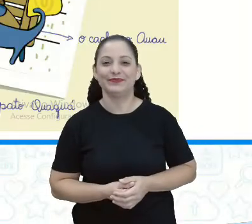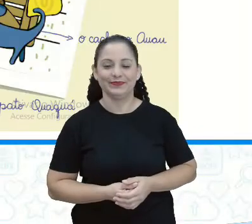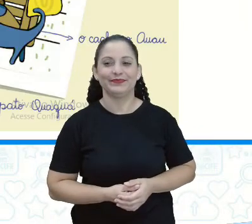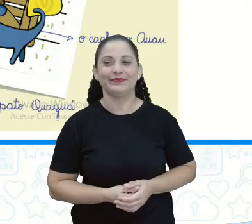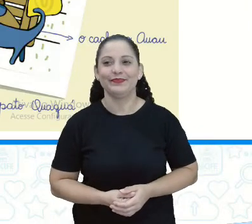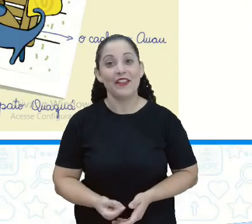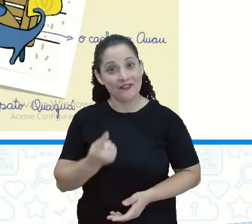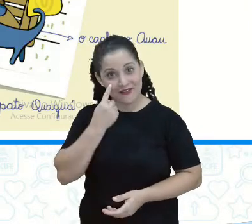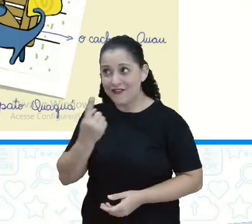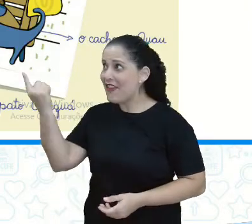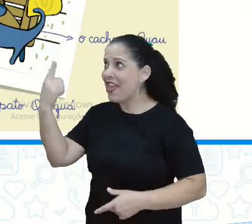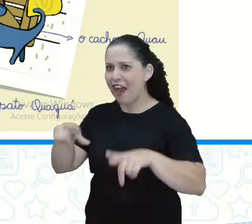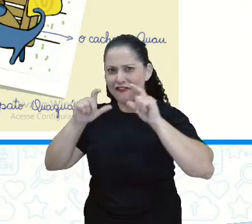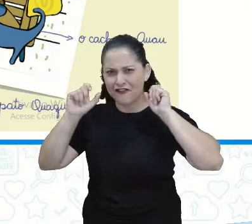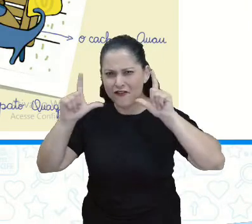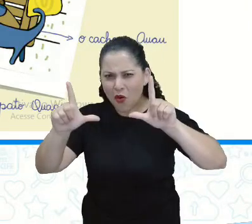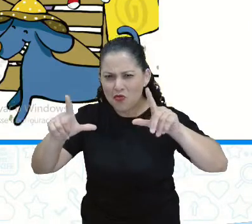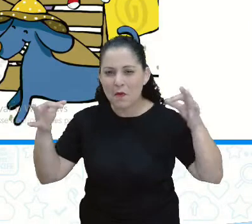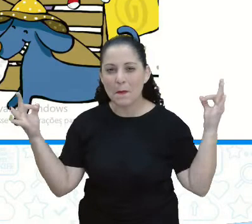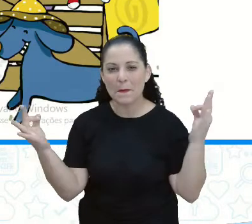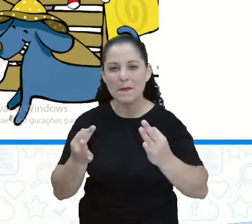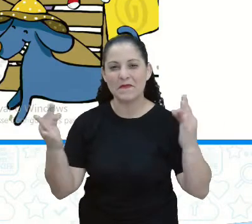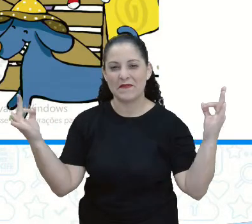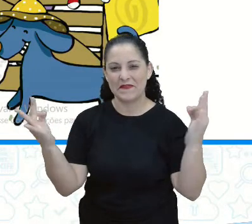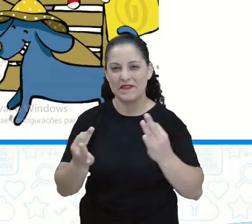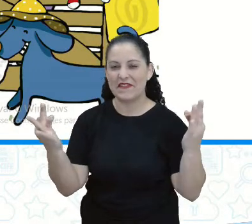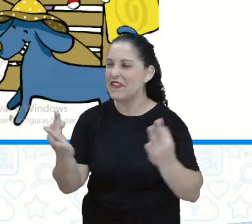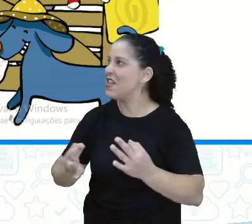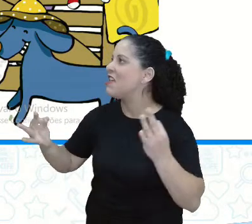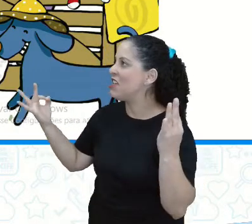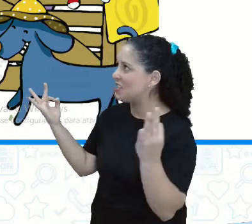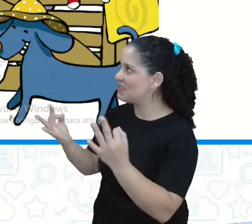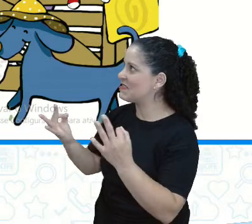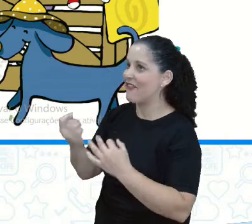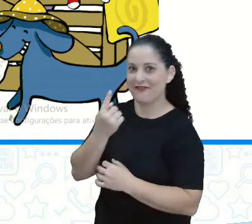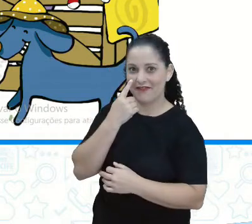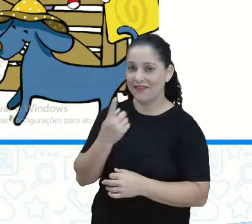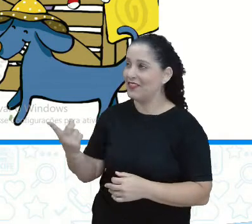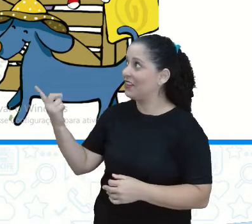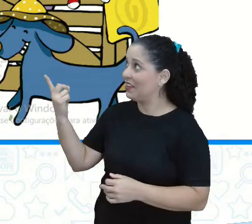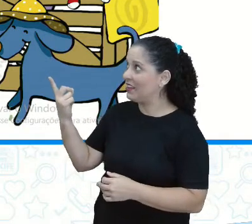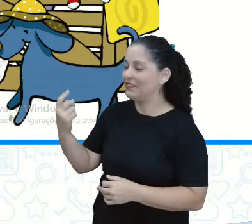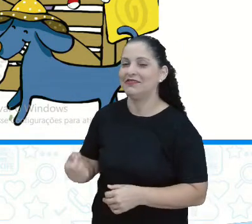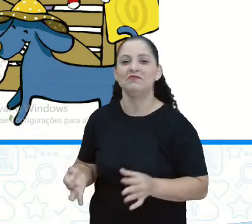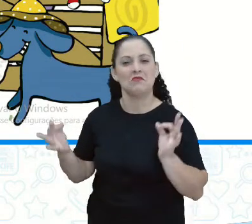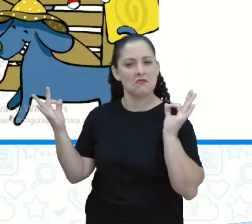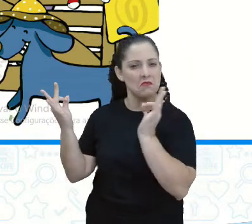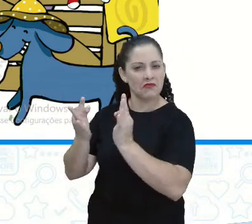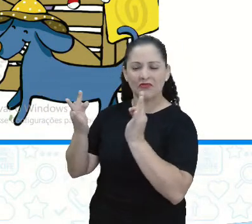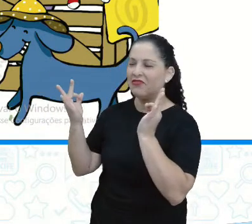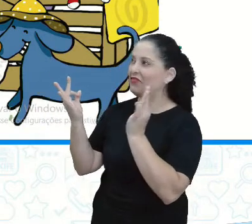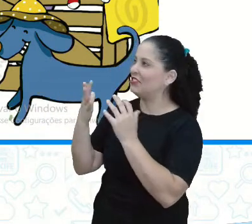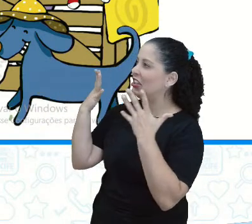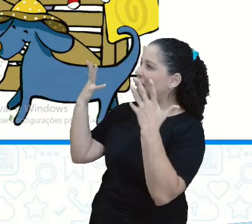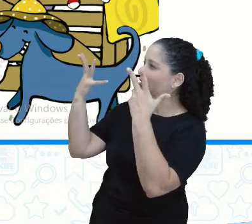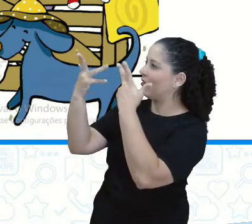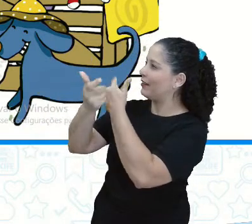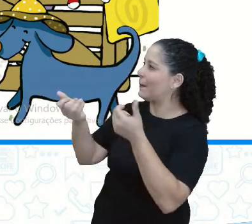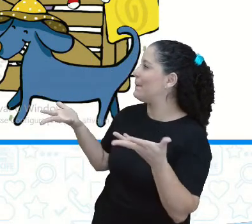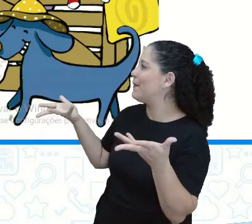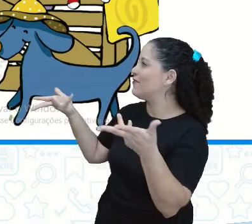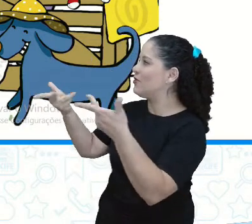Olha, a foto ficou bacana, não foi? Preste atenção aí na foto Olha que foto linda